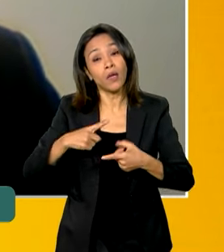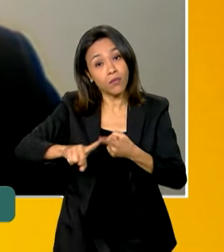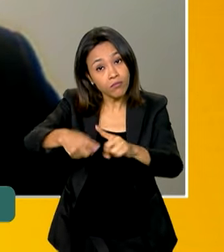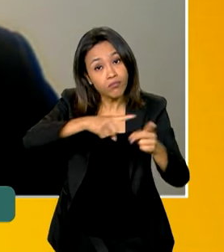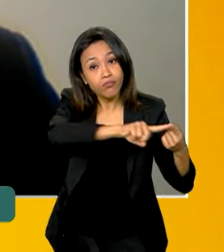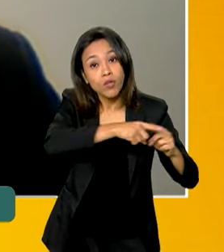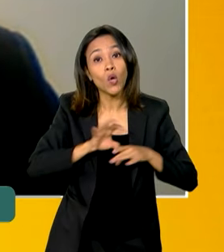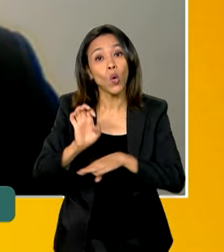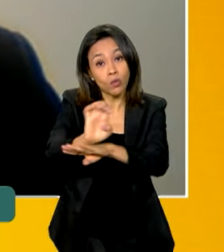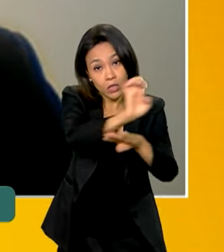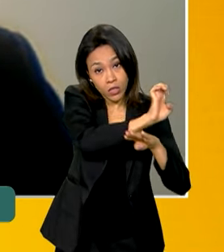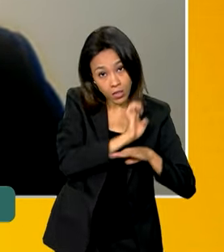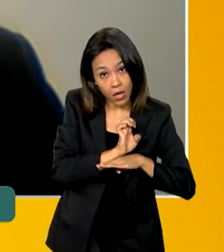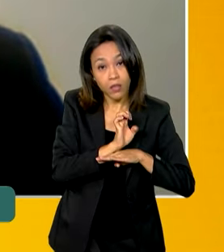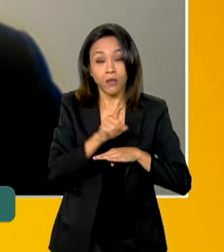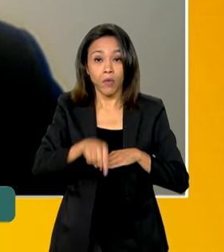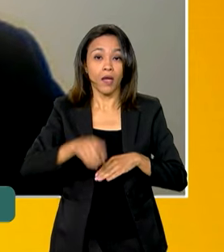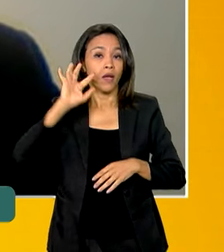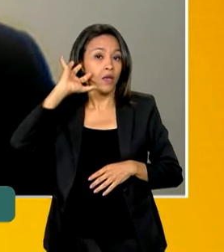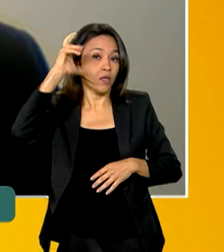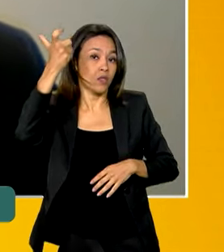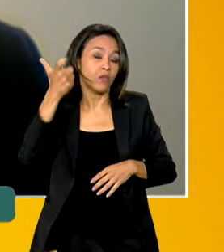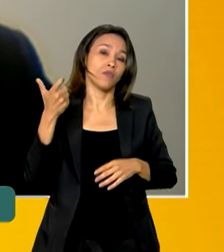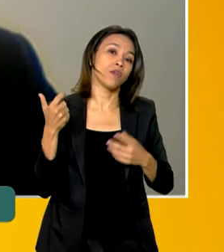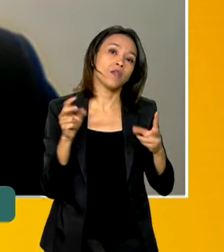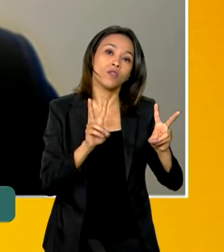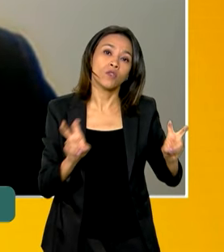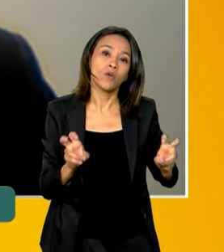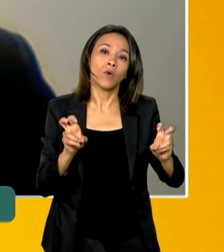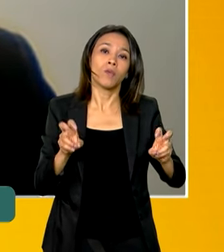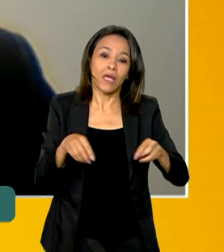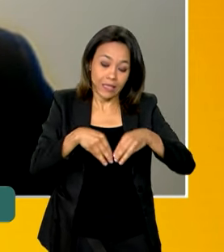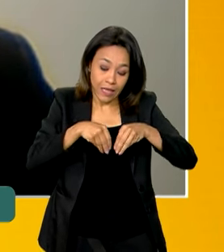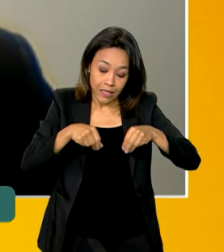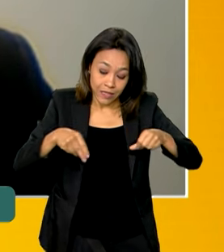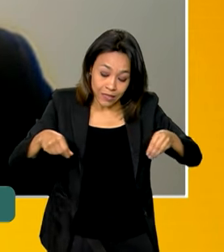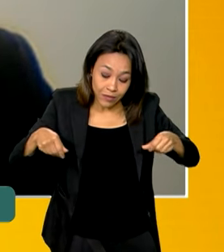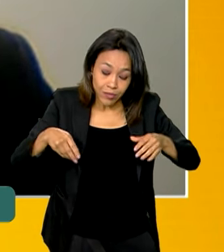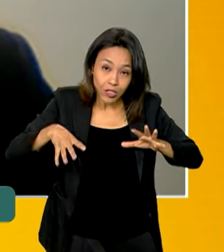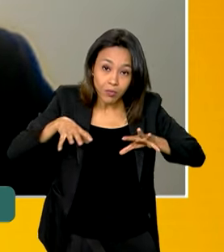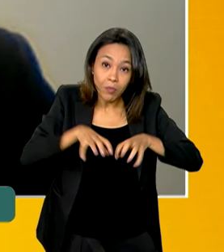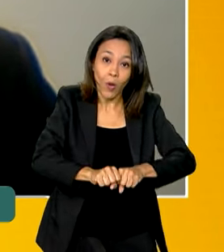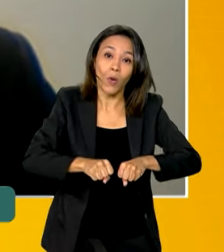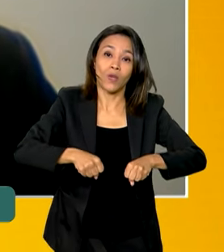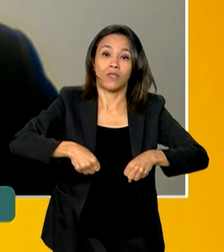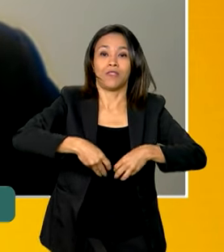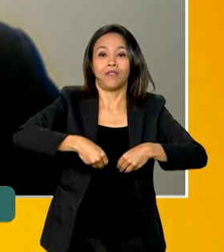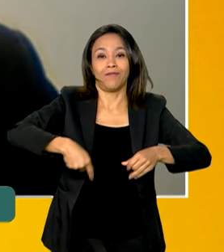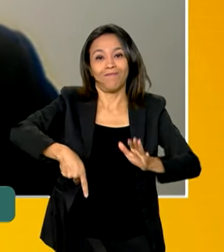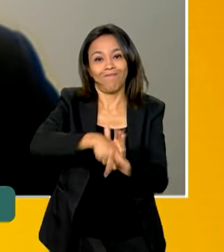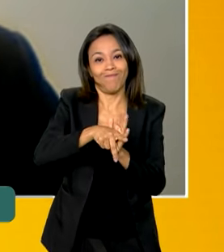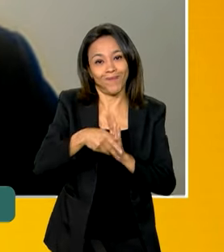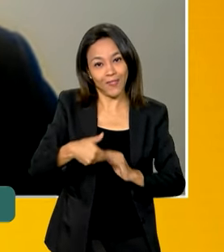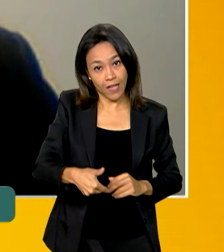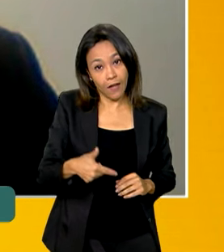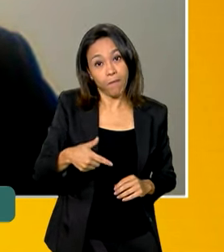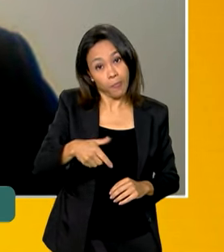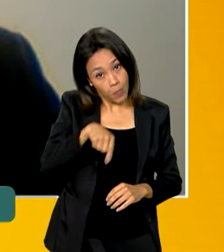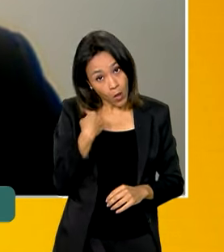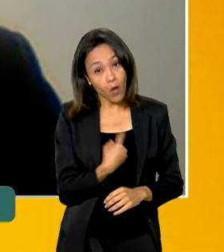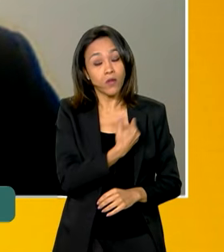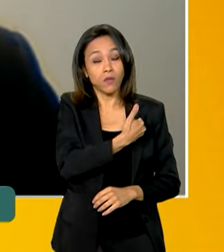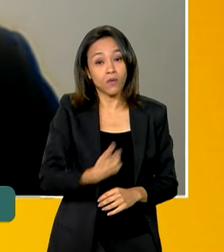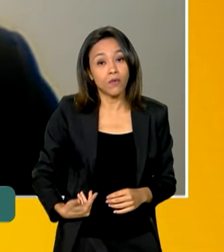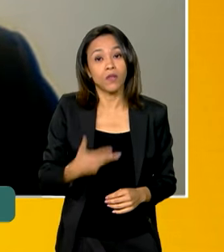para além do processo de tratativas da questão territorial que envolve outros ministérios que a gente vem trabalhando também. Nós, do governo federal, sabemos